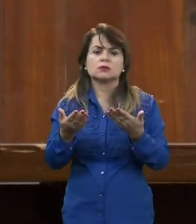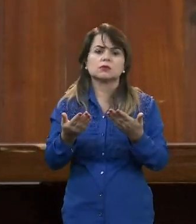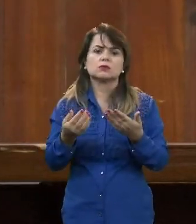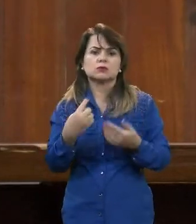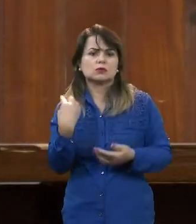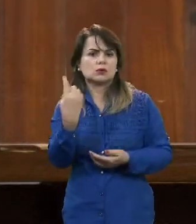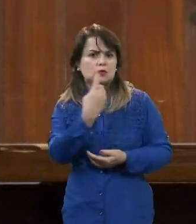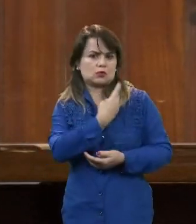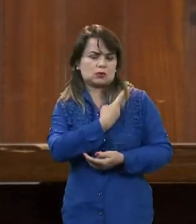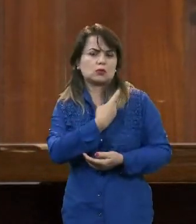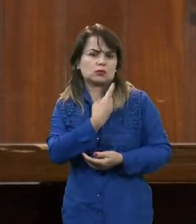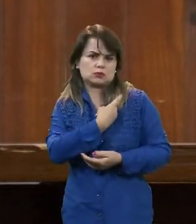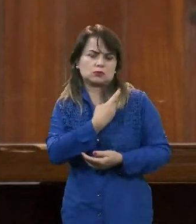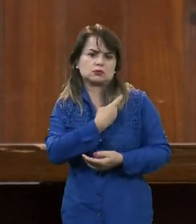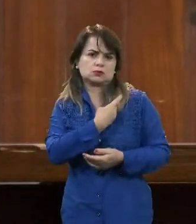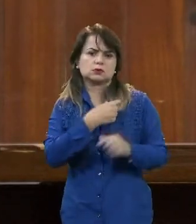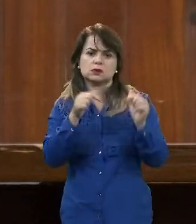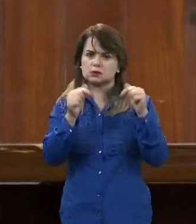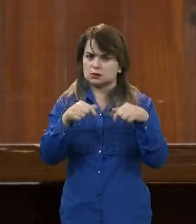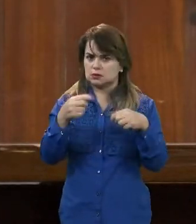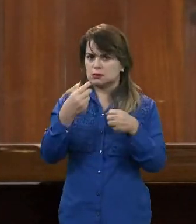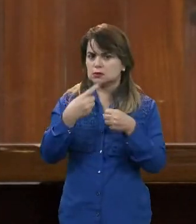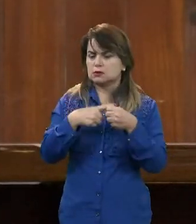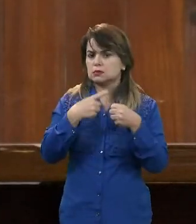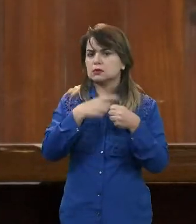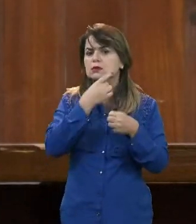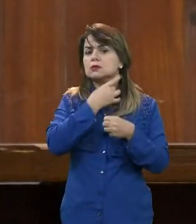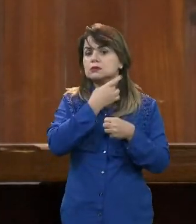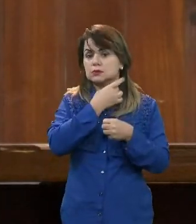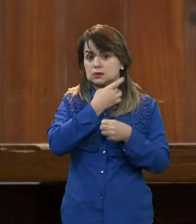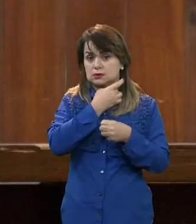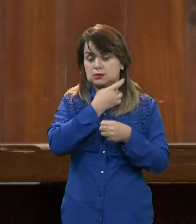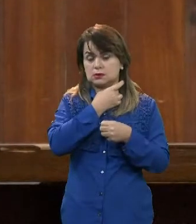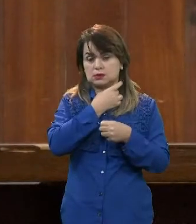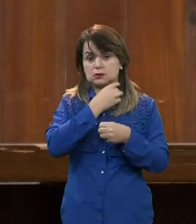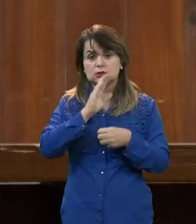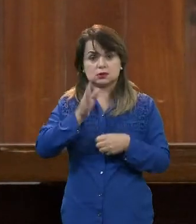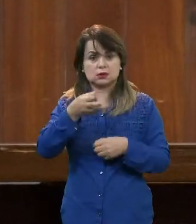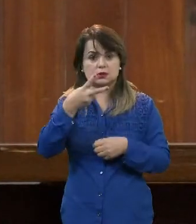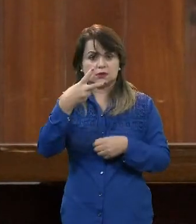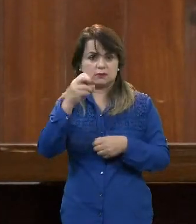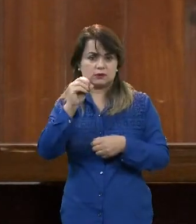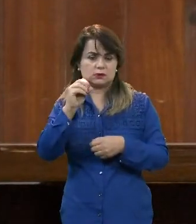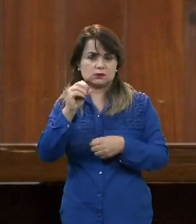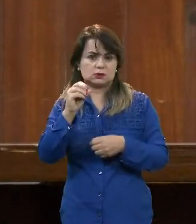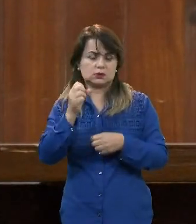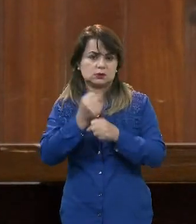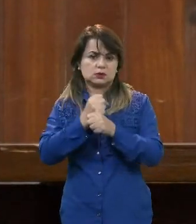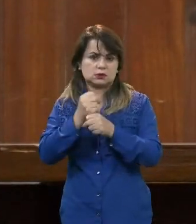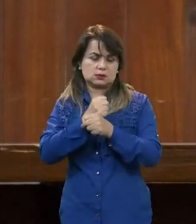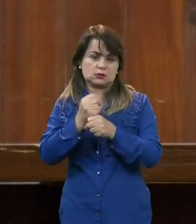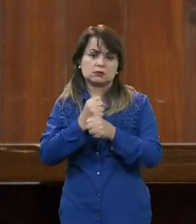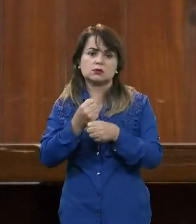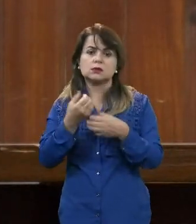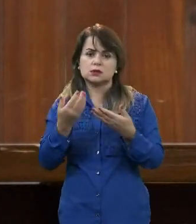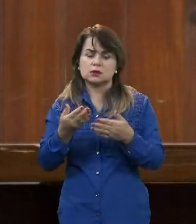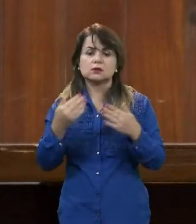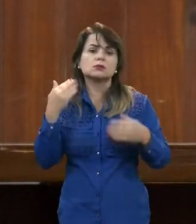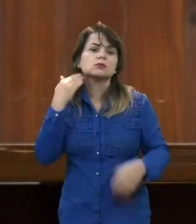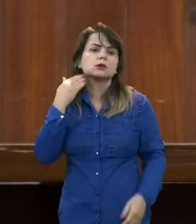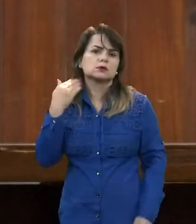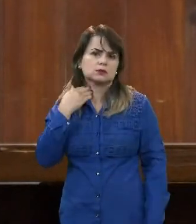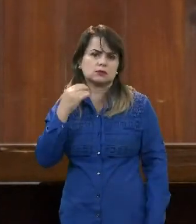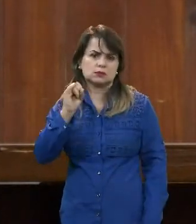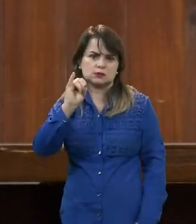somos uma cooperativa com sede aqui em Marília, nasceu aqui há 20 anos. Esse ano, inclusive, Cicrede Centro-Oeste Paulista completa seus 20 anos